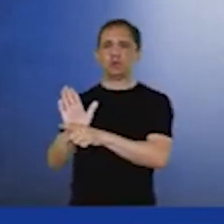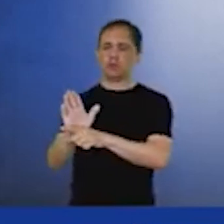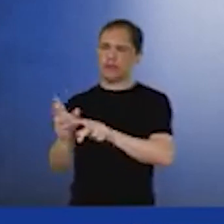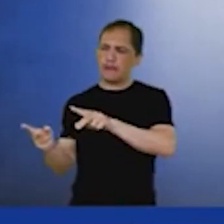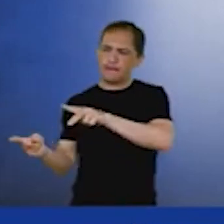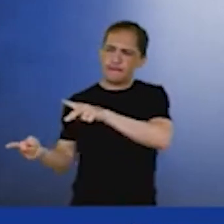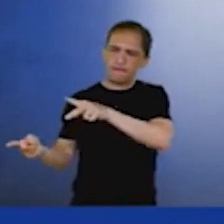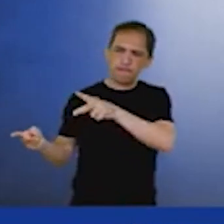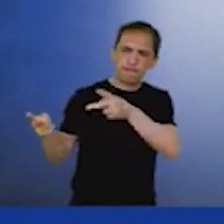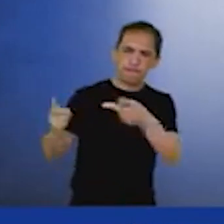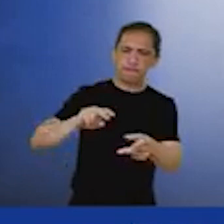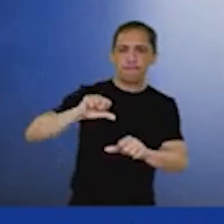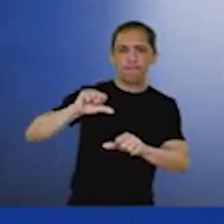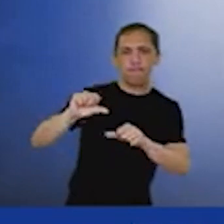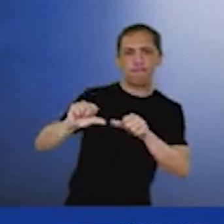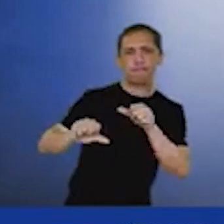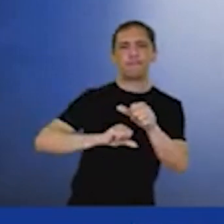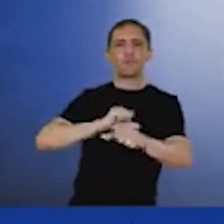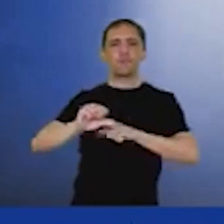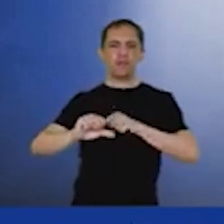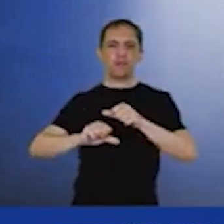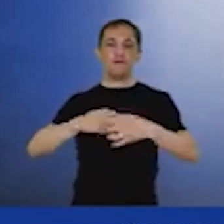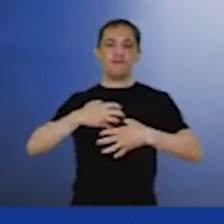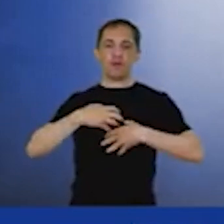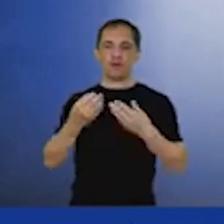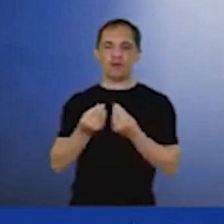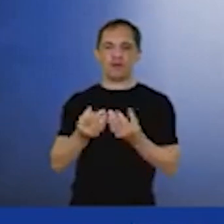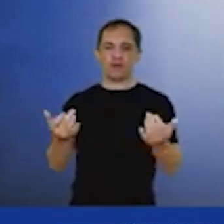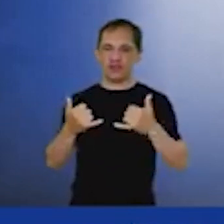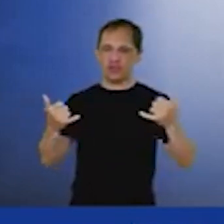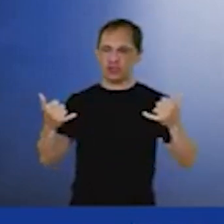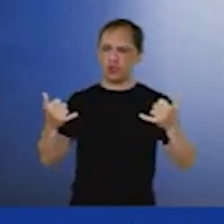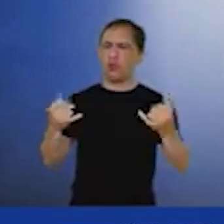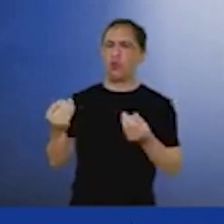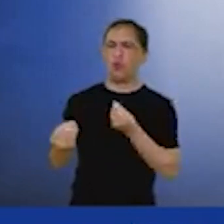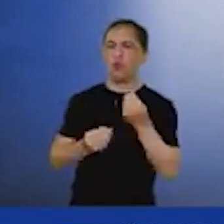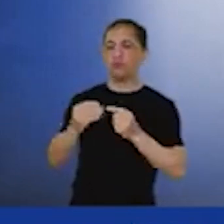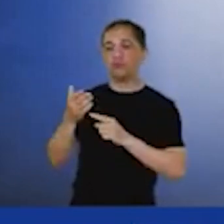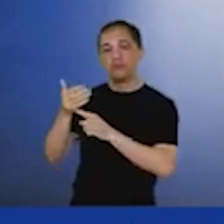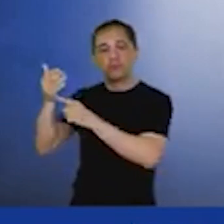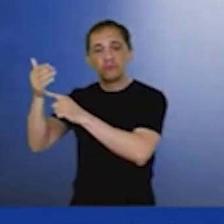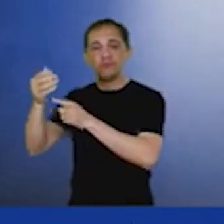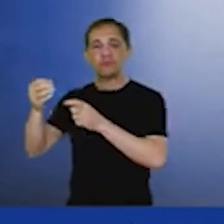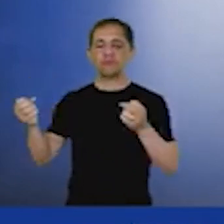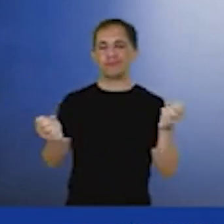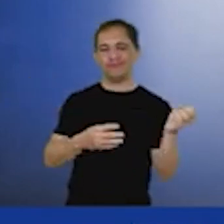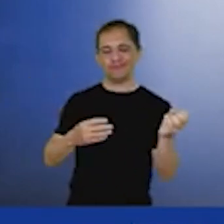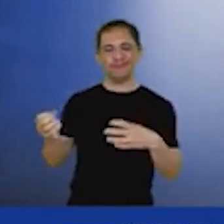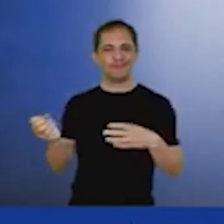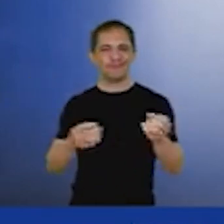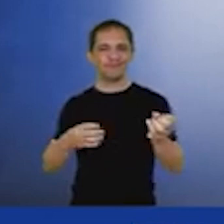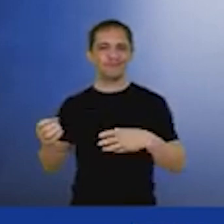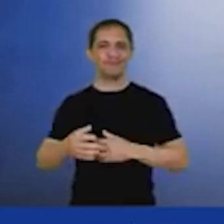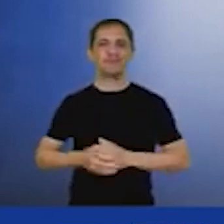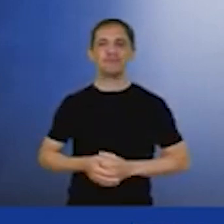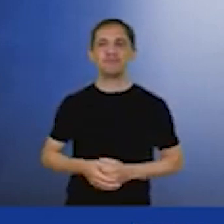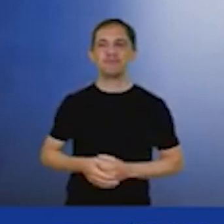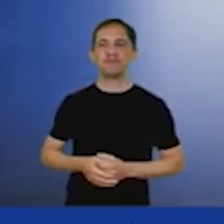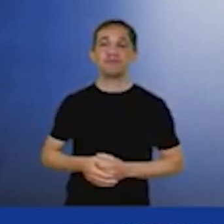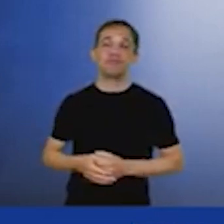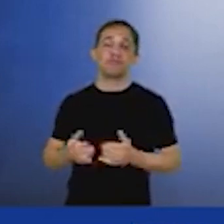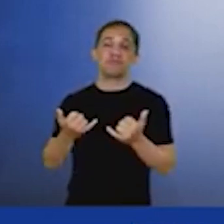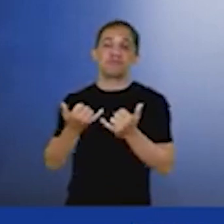transição, alavanca essa transição, por meio de tecnologia e inovação. Então, quando você fala de eólicas offshore, por